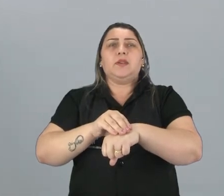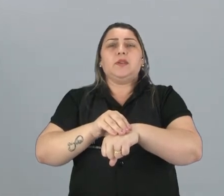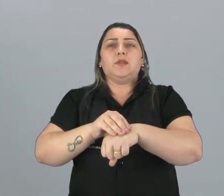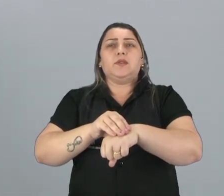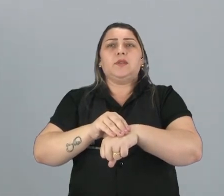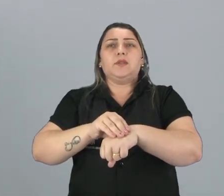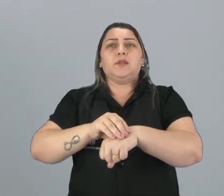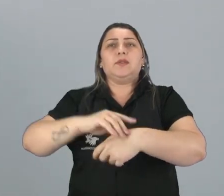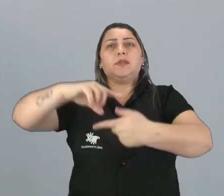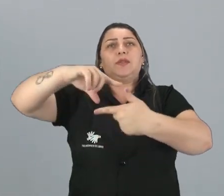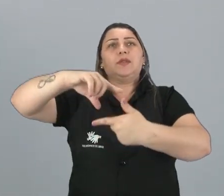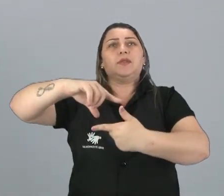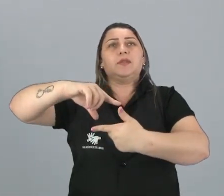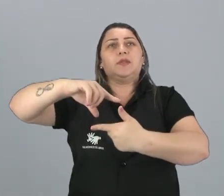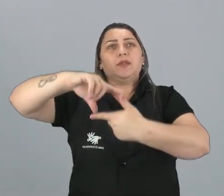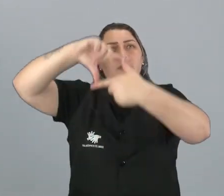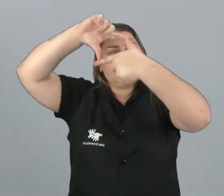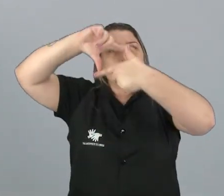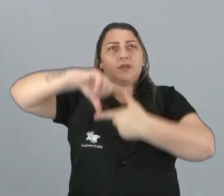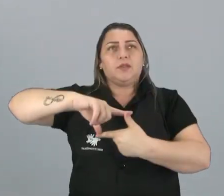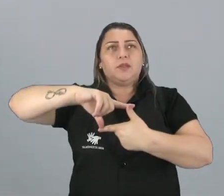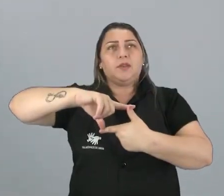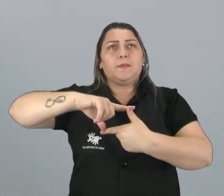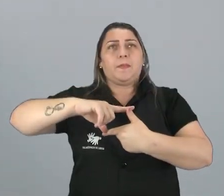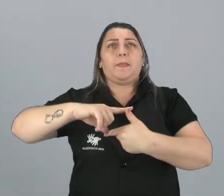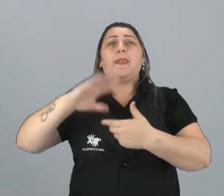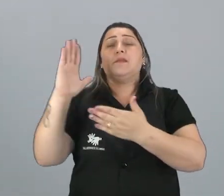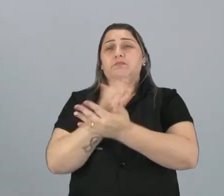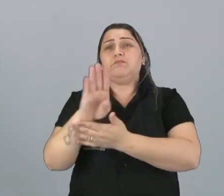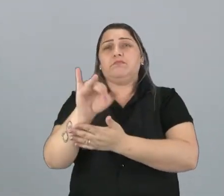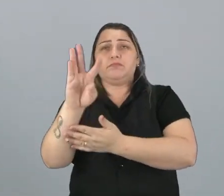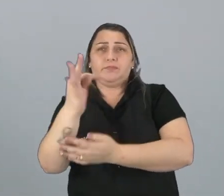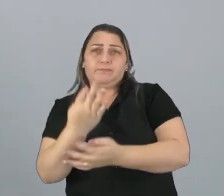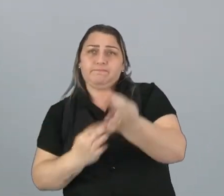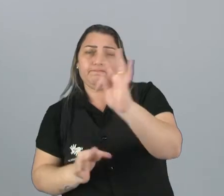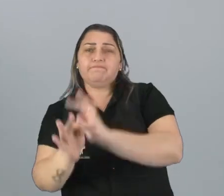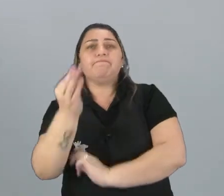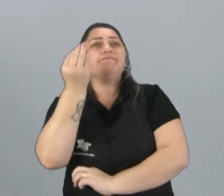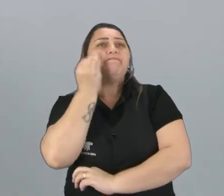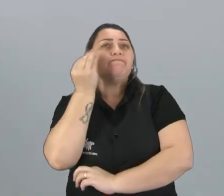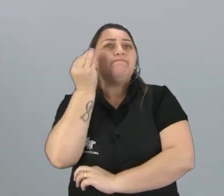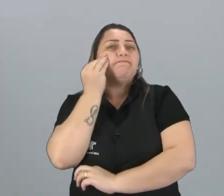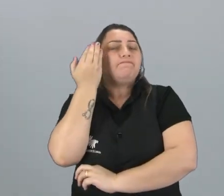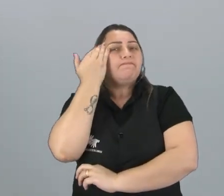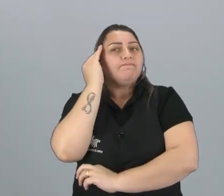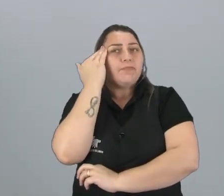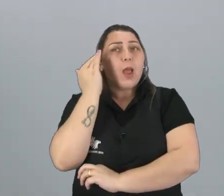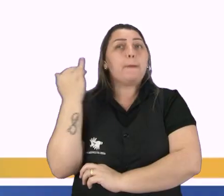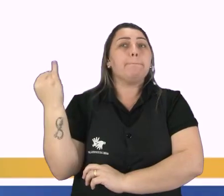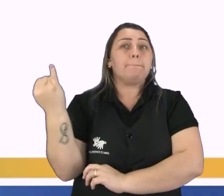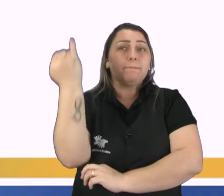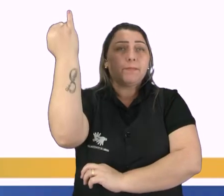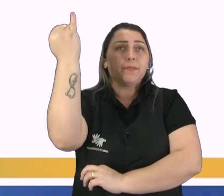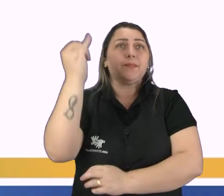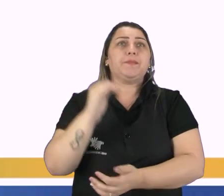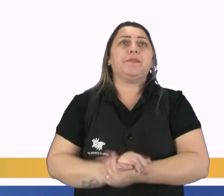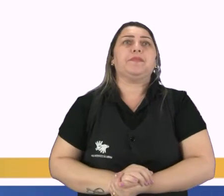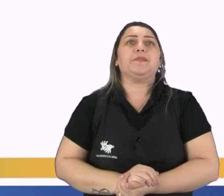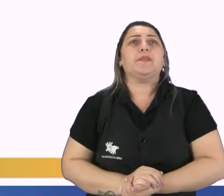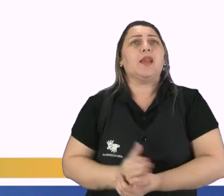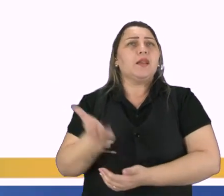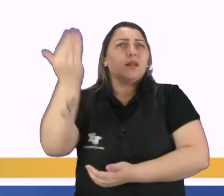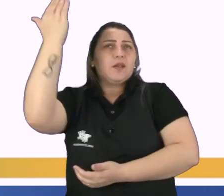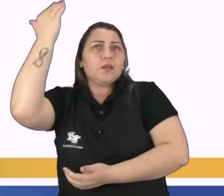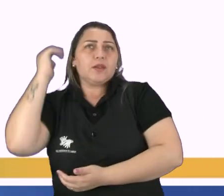Quanto à aplicação da tecnologia, queria destacar alguns aqui, para você tentar entender, o quão ela é importante. Olha só, na